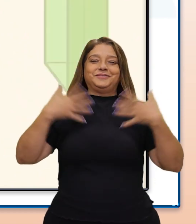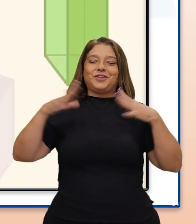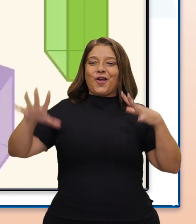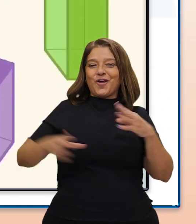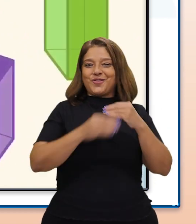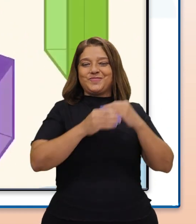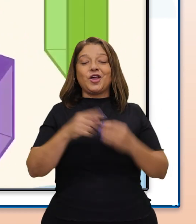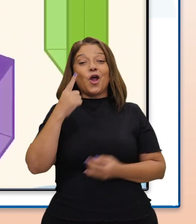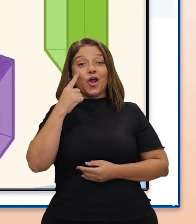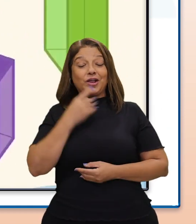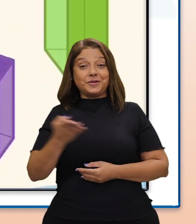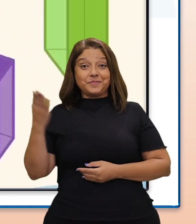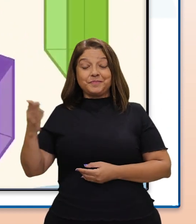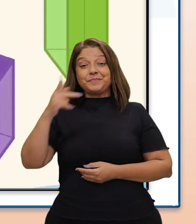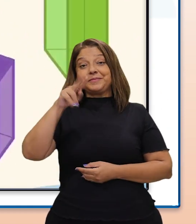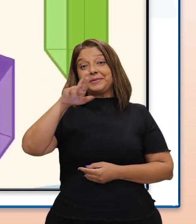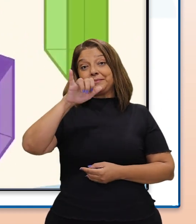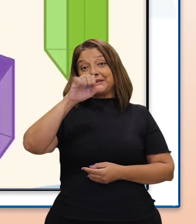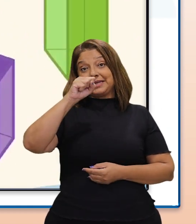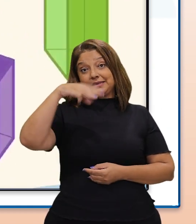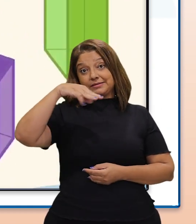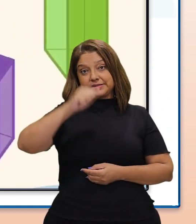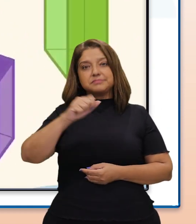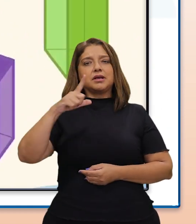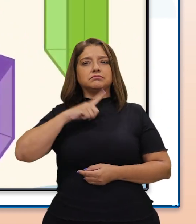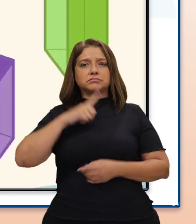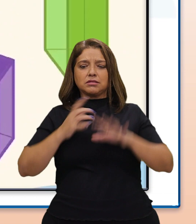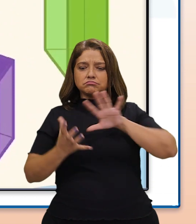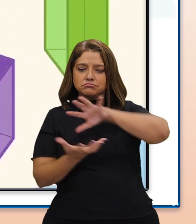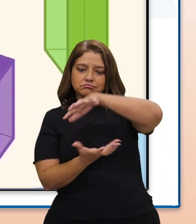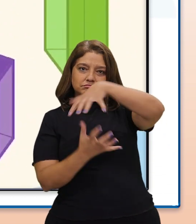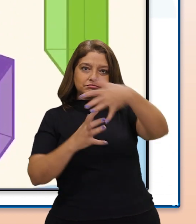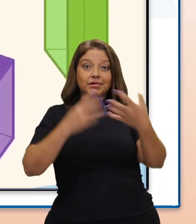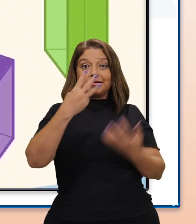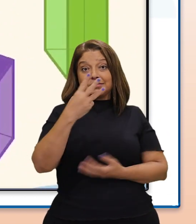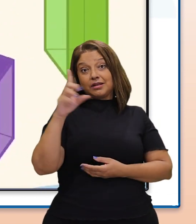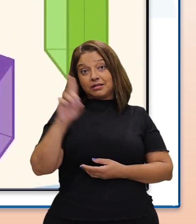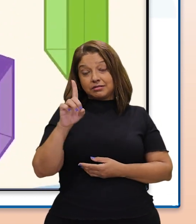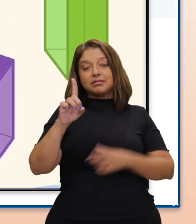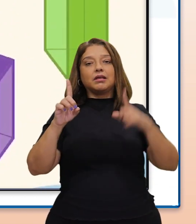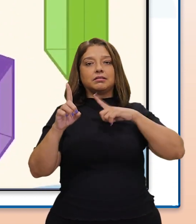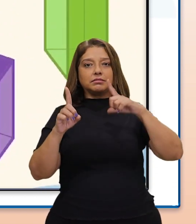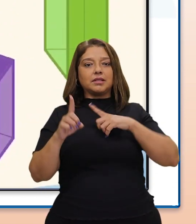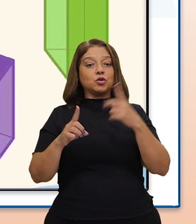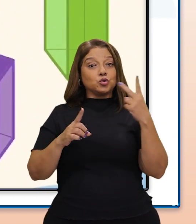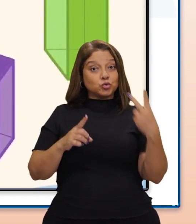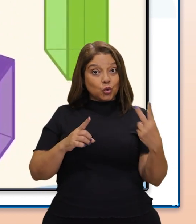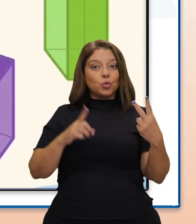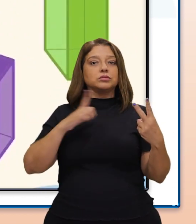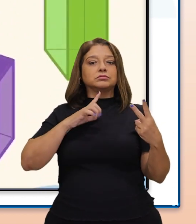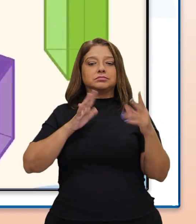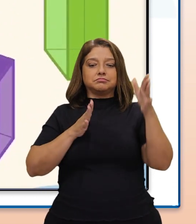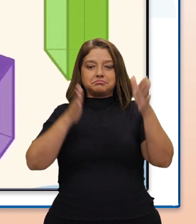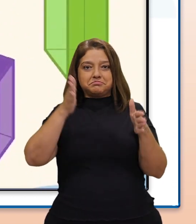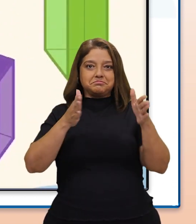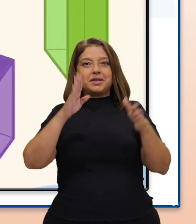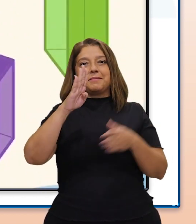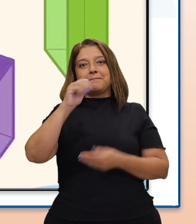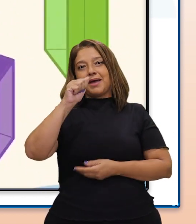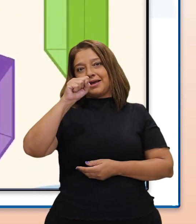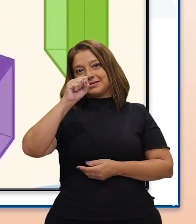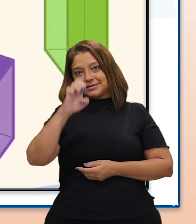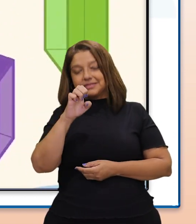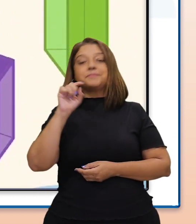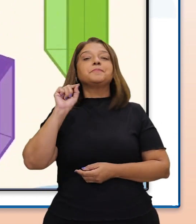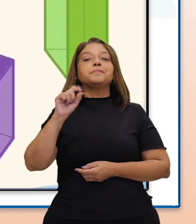lá! Os prismas são objetos tridimensionais, que possuem duas faces paralelas e congruentes, chamadas de bases. As